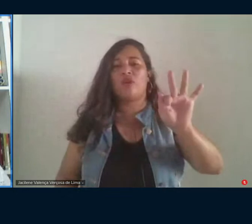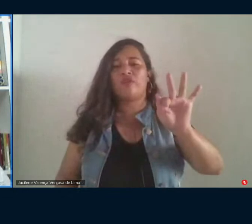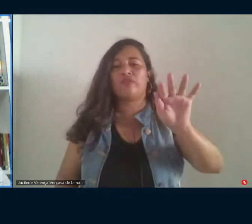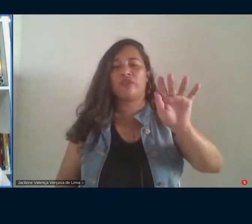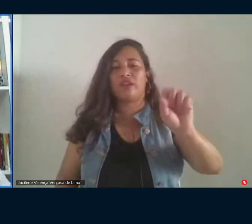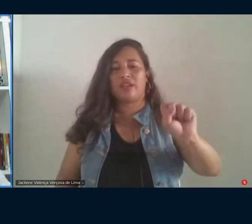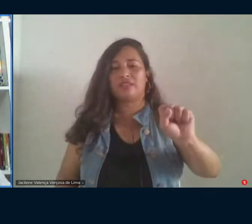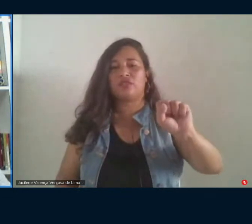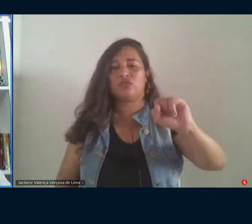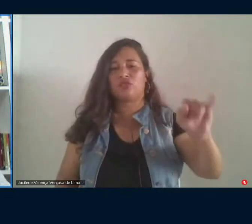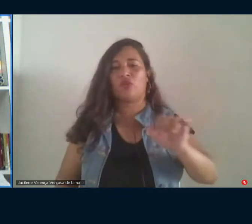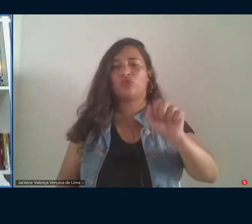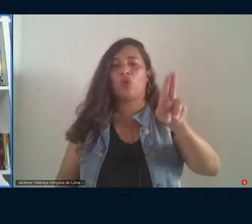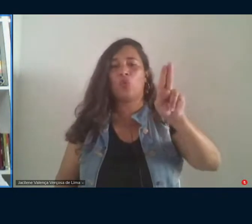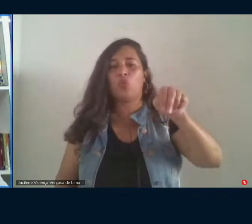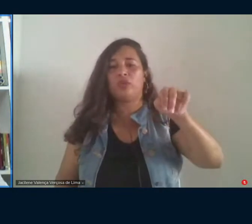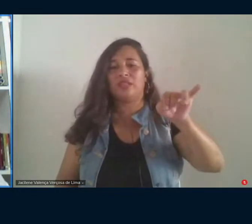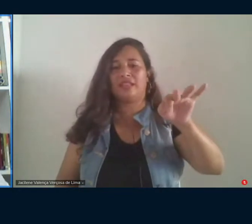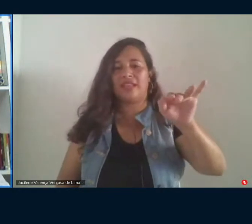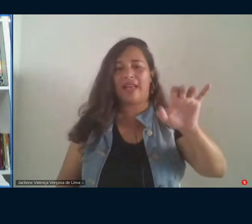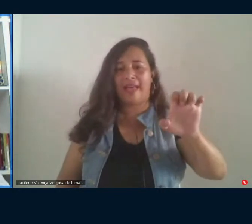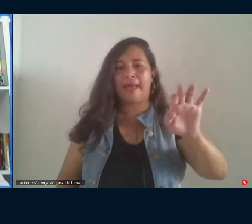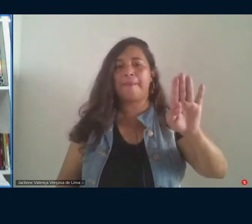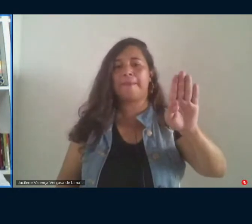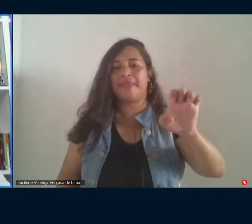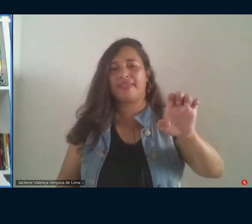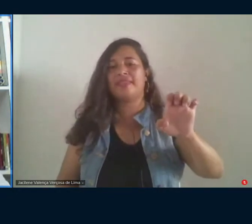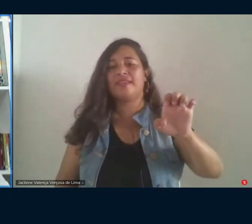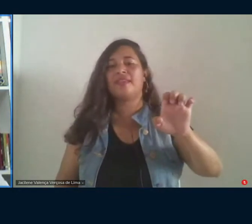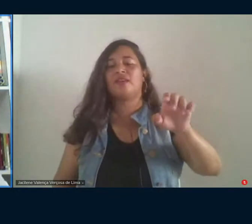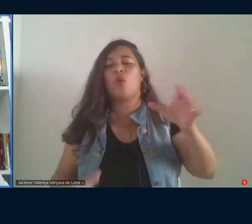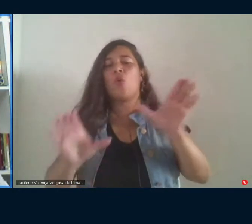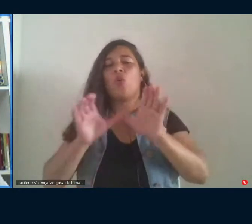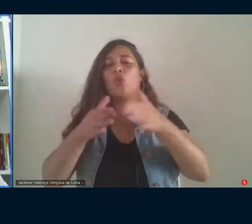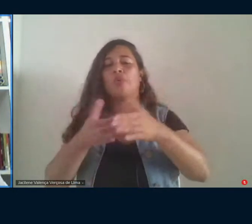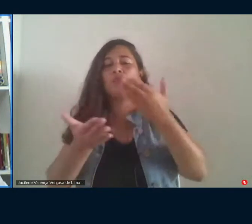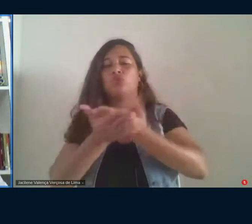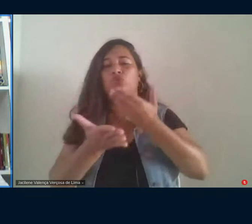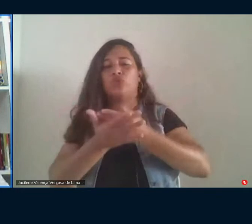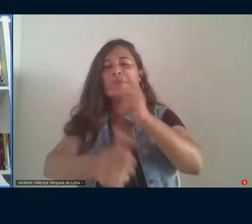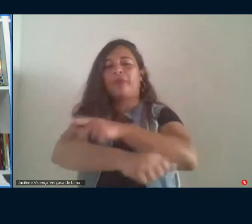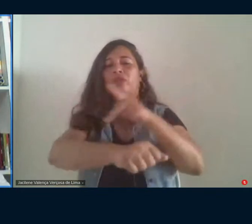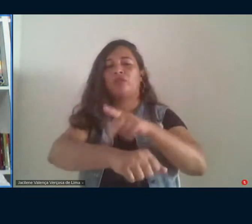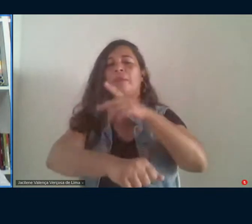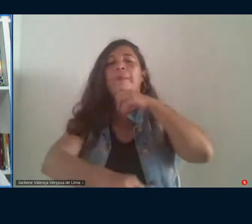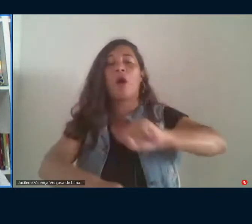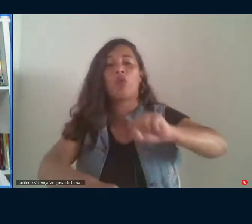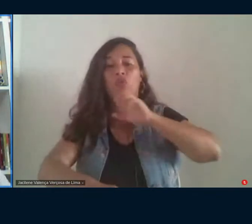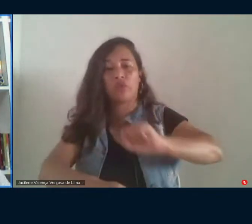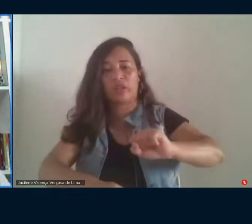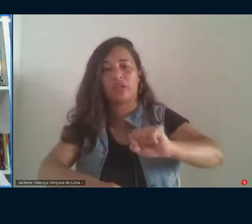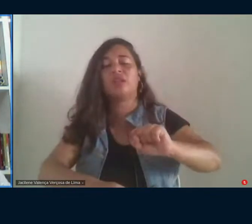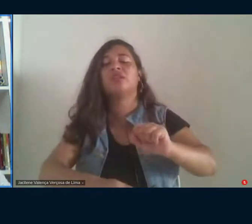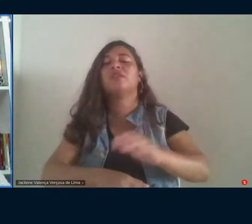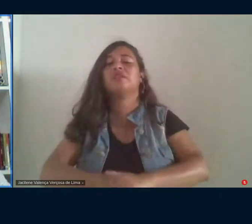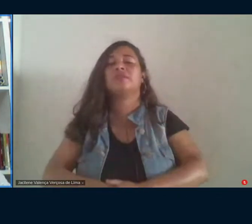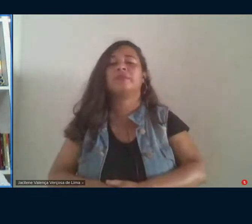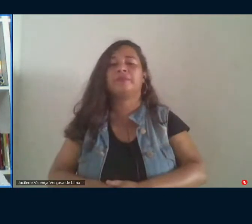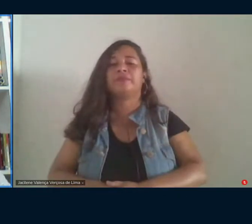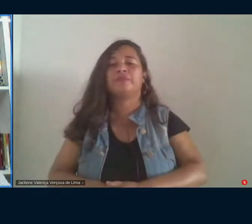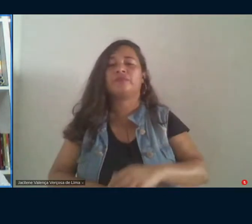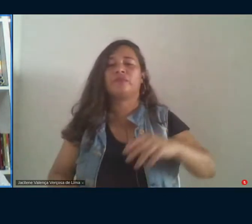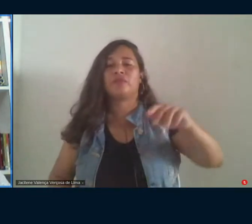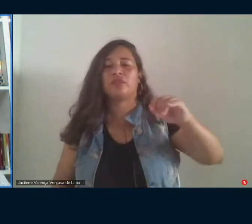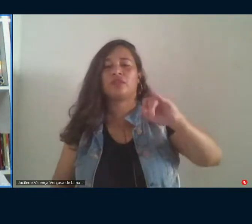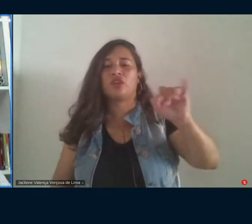a UNEB, o Le Freire da UFRN, o grupo de estudos pedagogia Paulo Freire, GEPAF